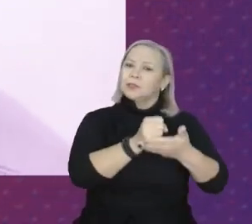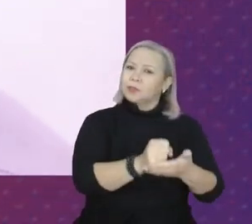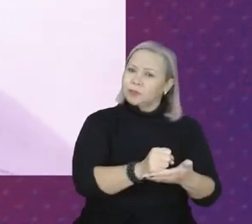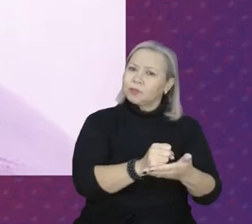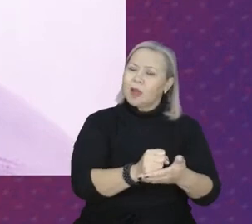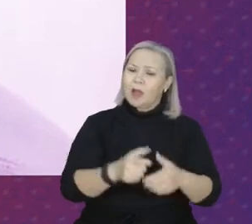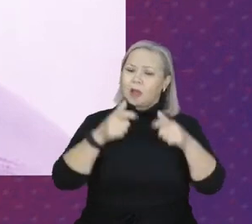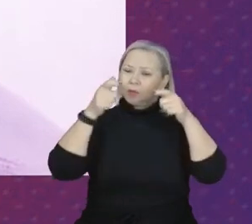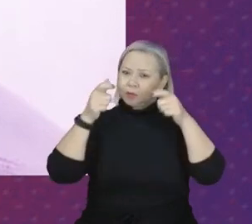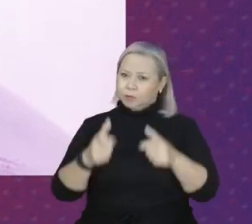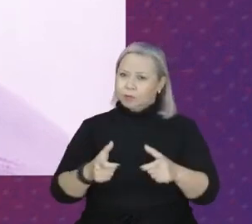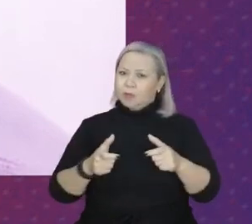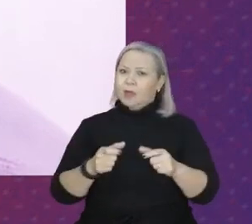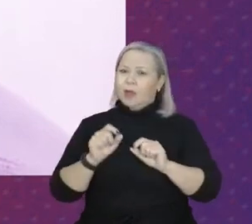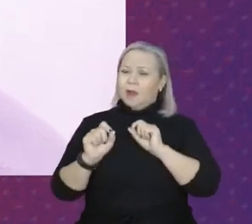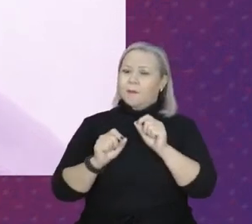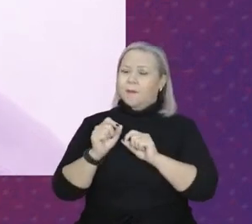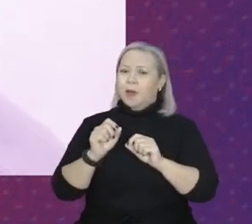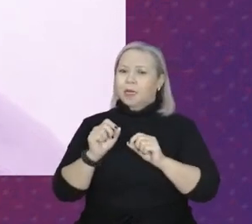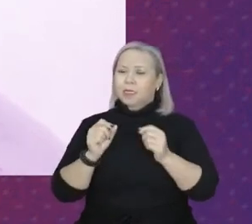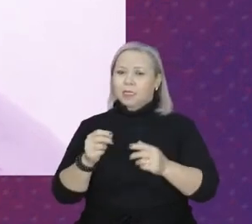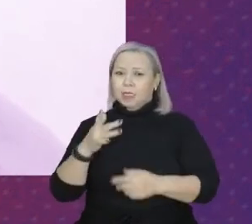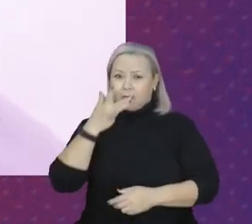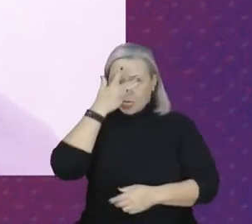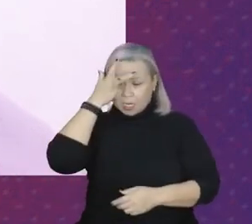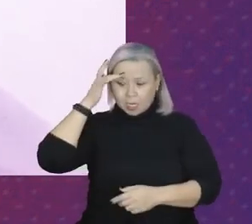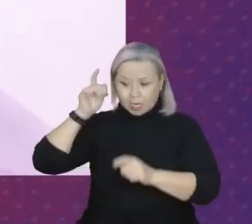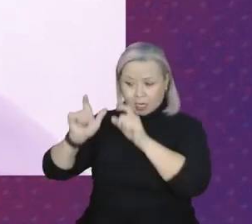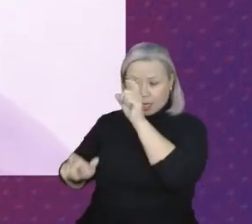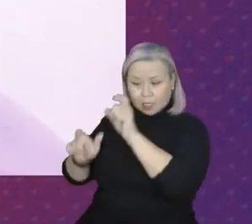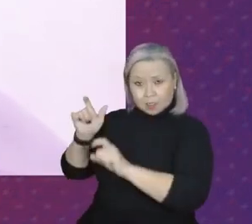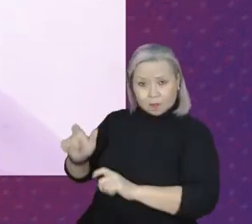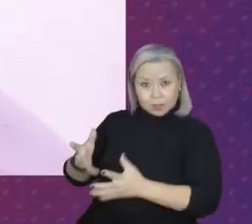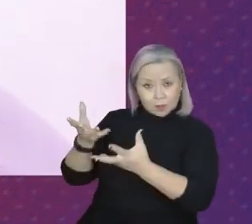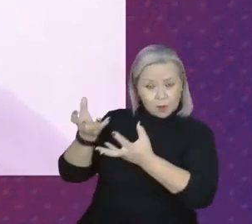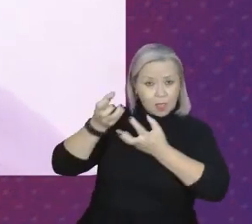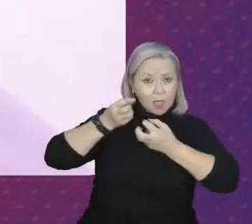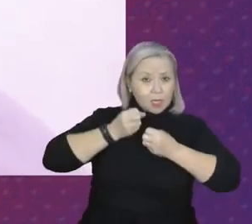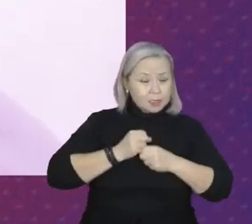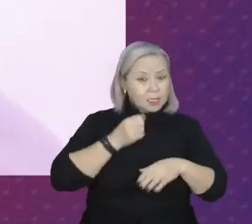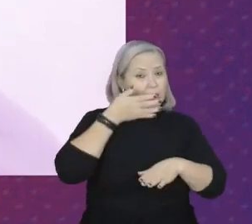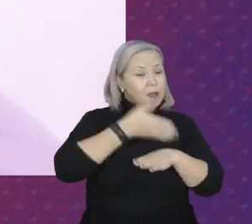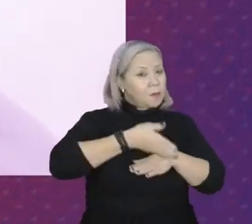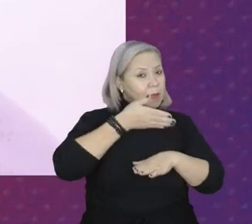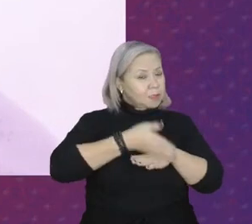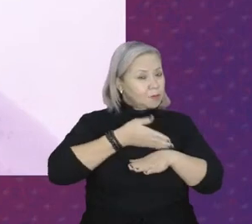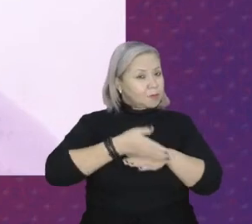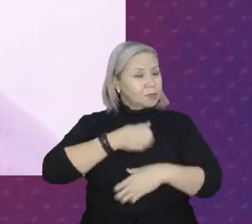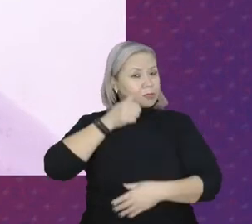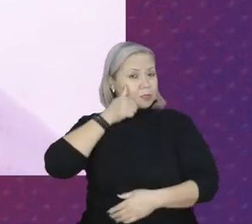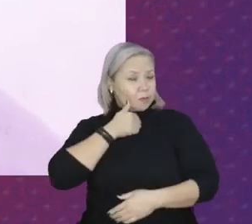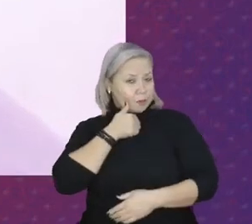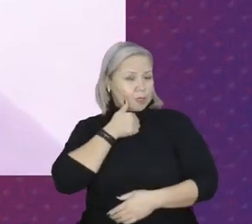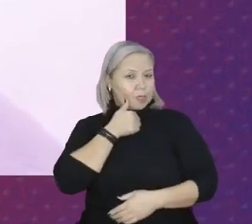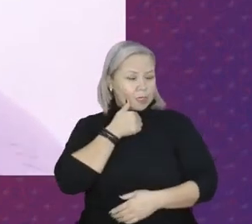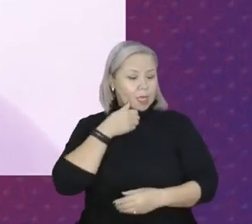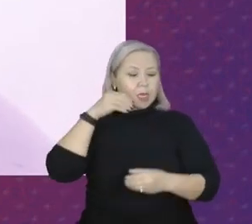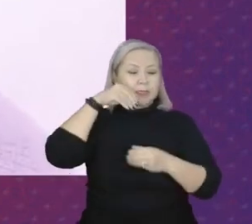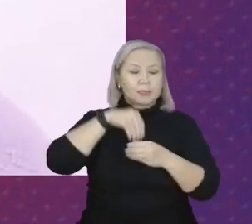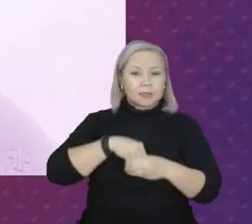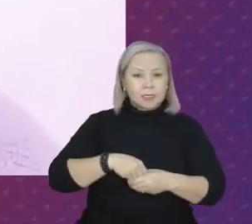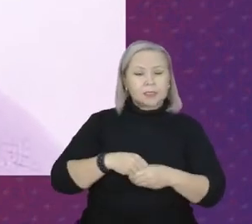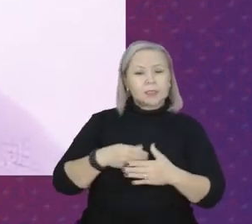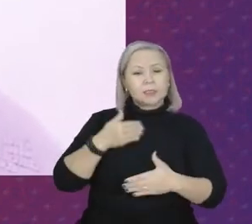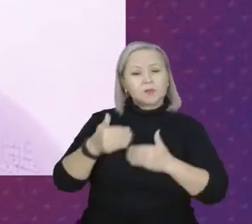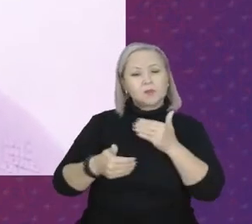espaço para com que as pessoas aceitem a participação da mulher dentro desse